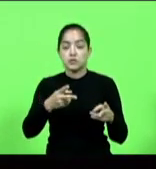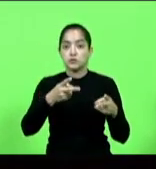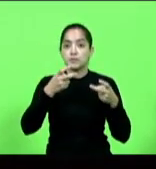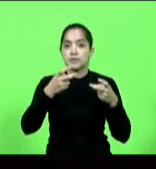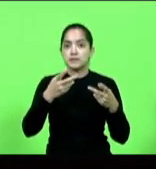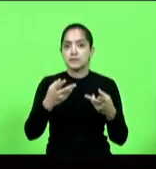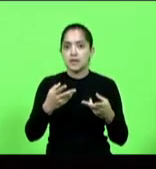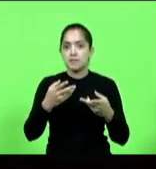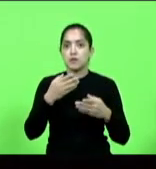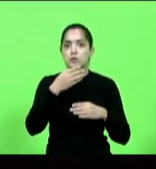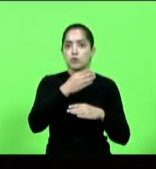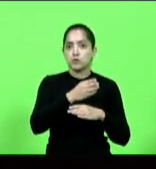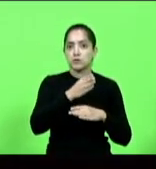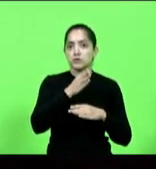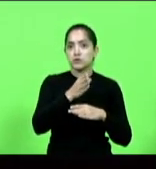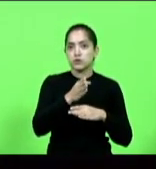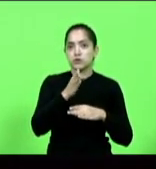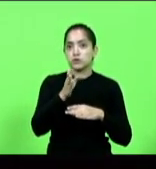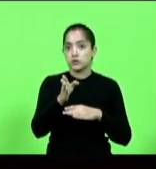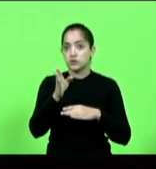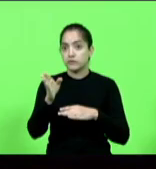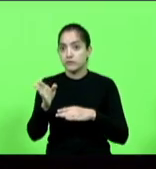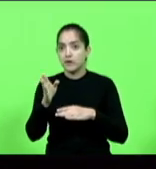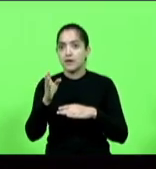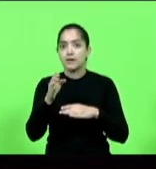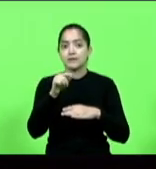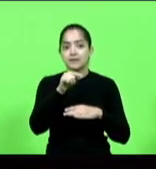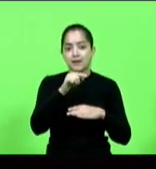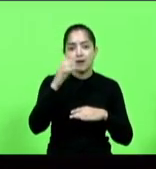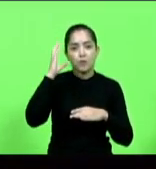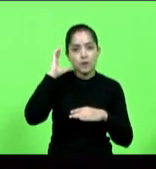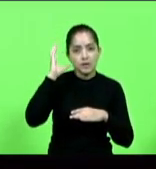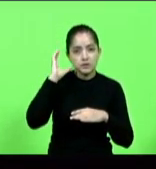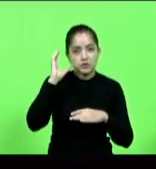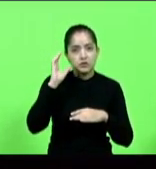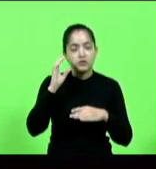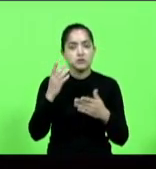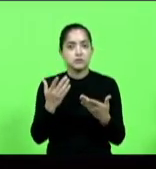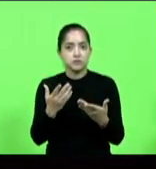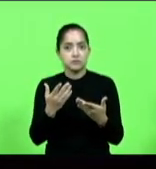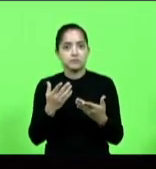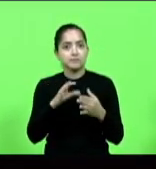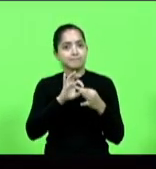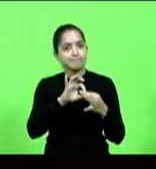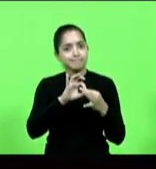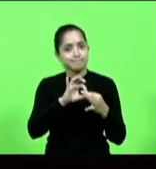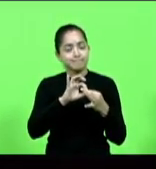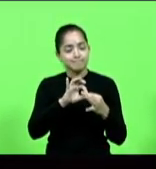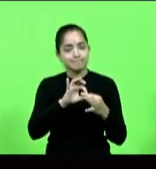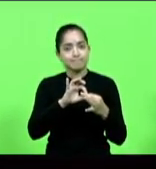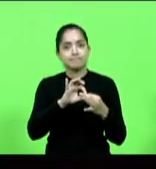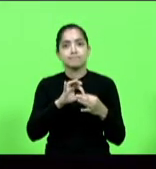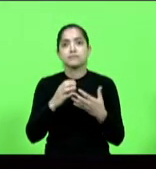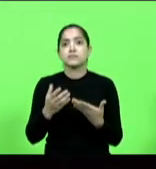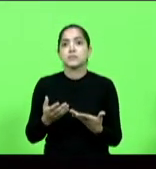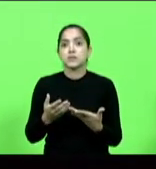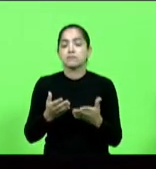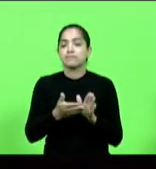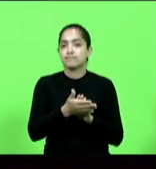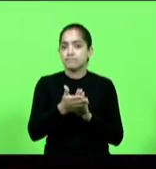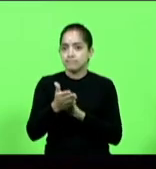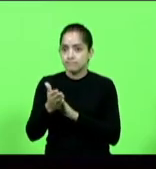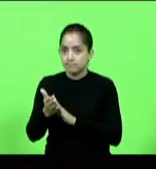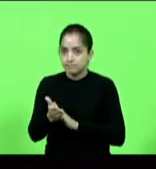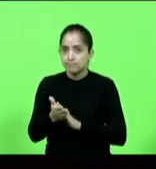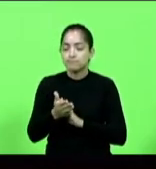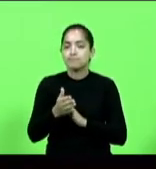a gente vai nas casas está lá o radioinho ligando então é o companheiro de muitas pessoas então tão de parabéns contem